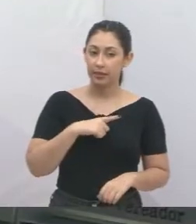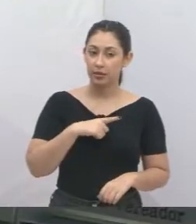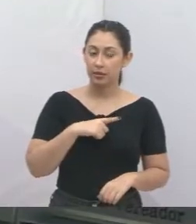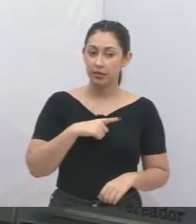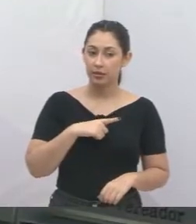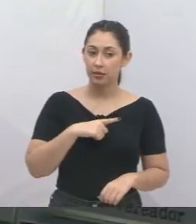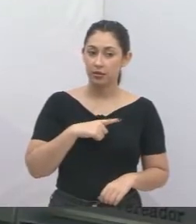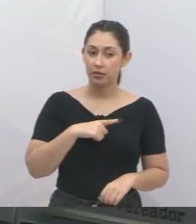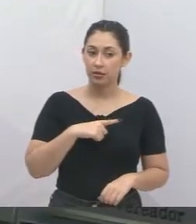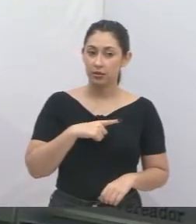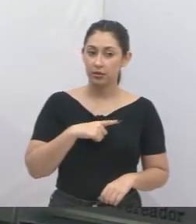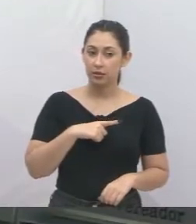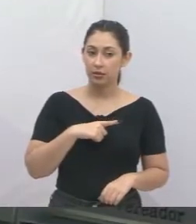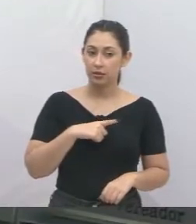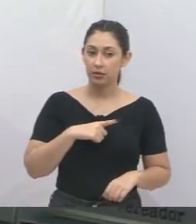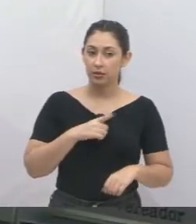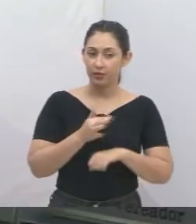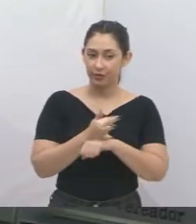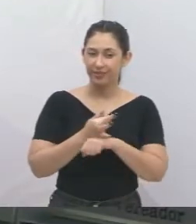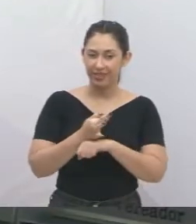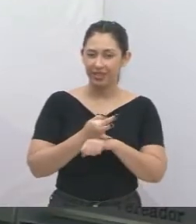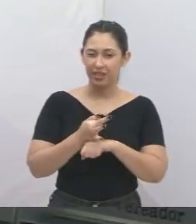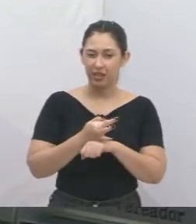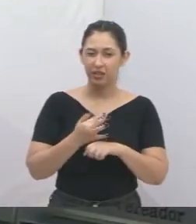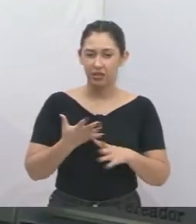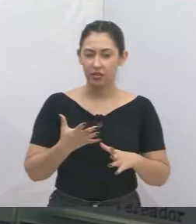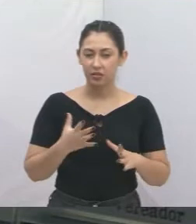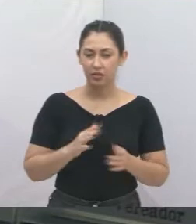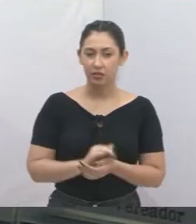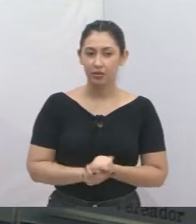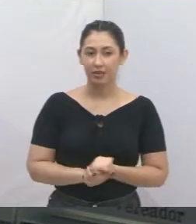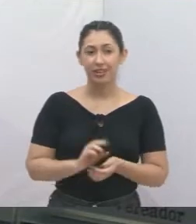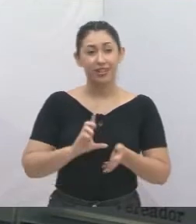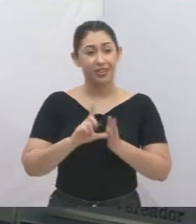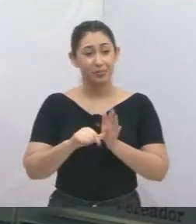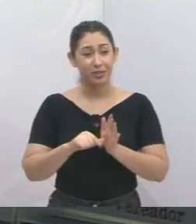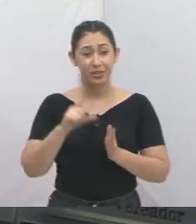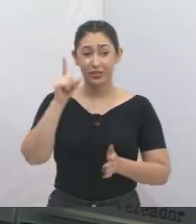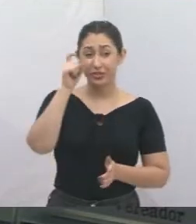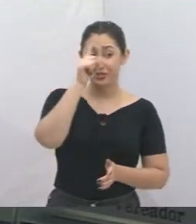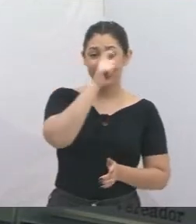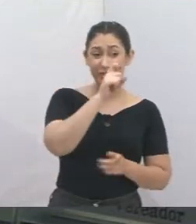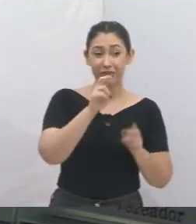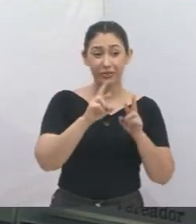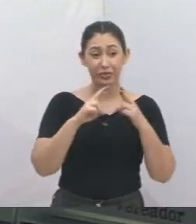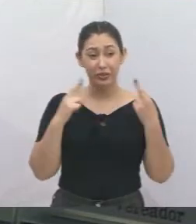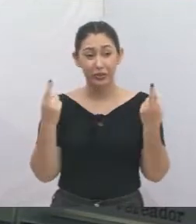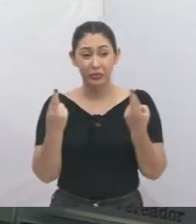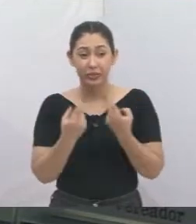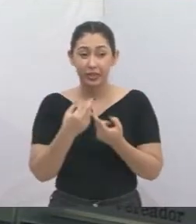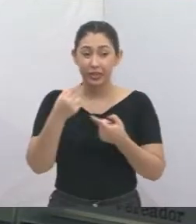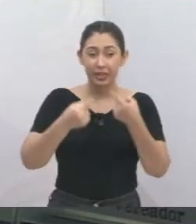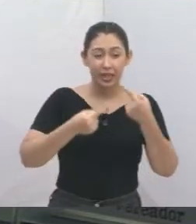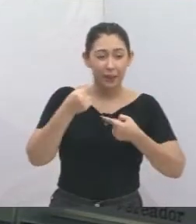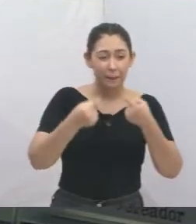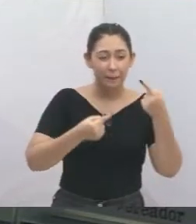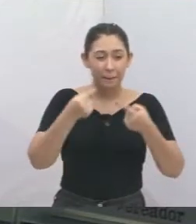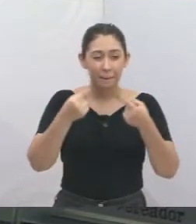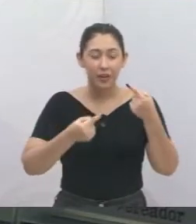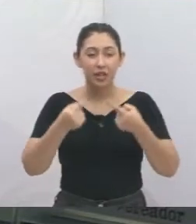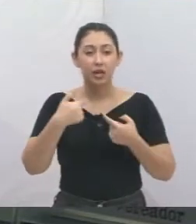ponto facultativo, que vai ficar bastante complicado para a gente se reunir, ter um amplo debate sobre o tema,